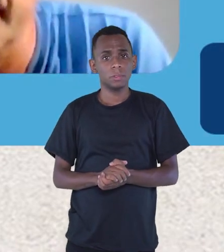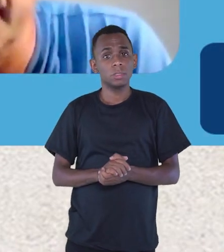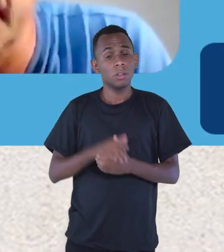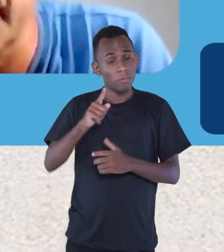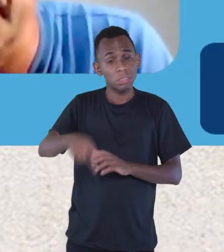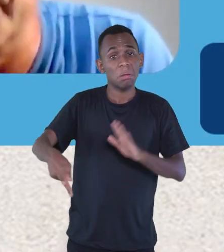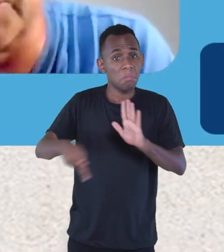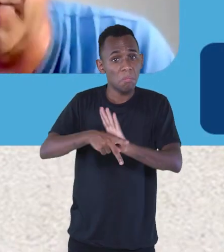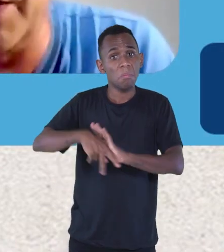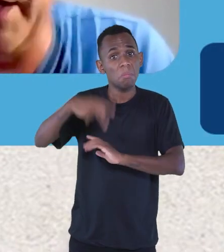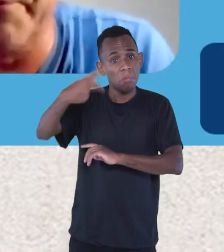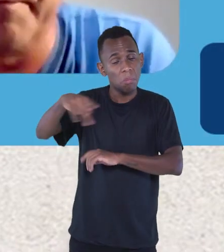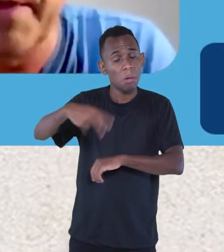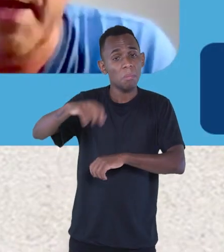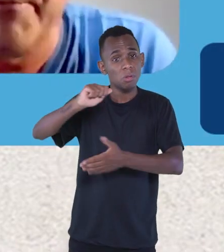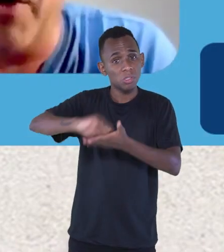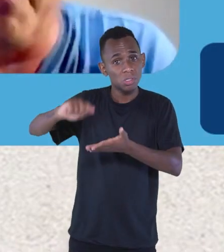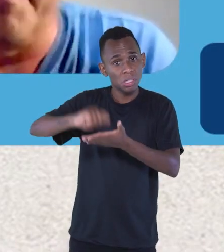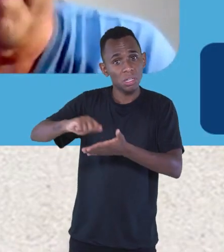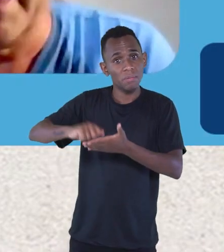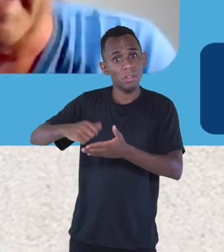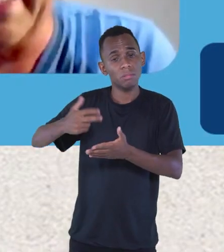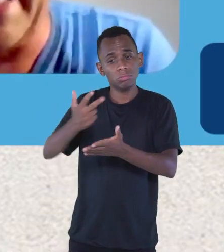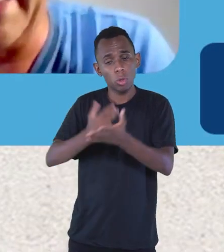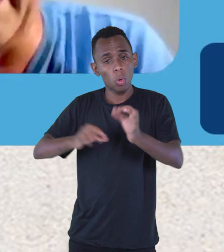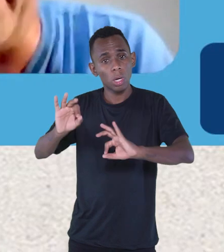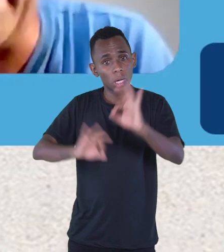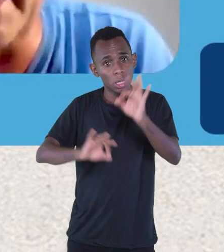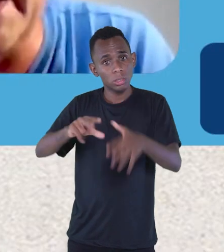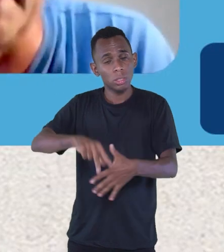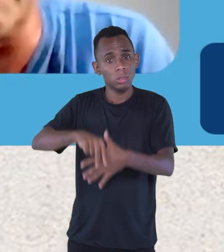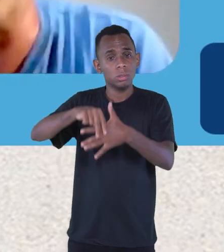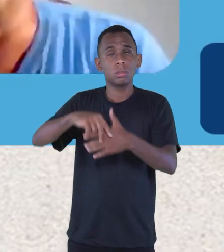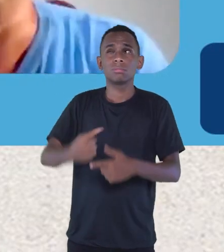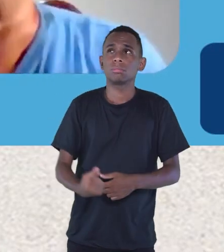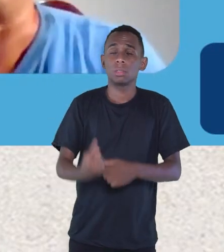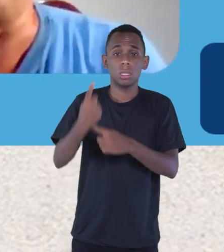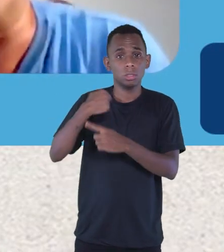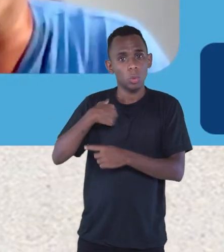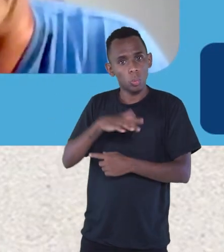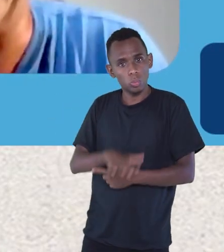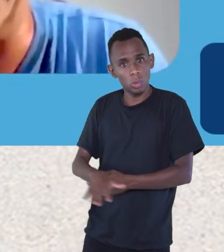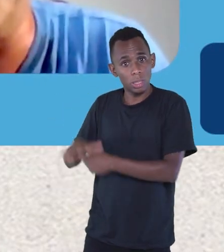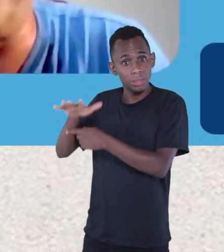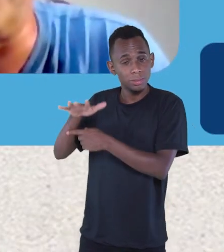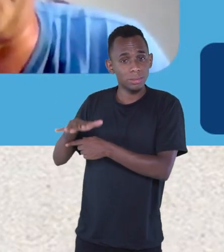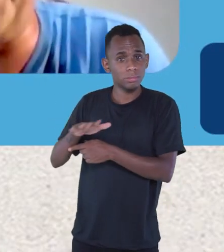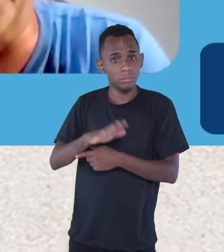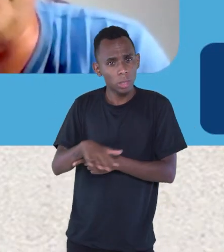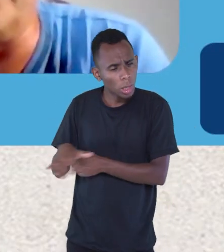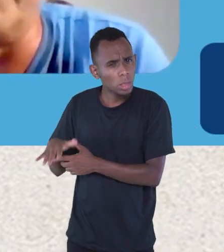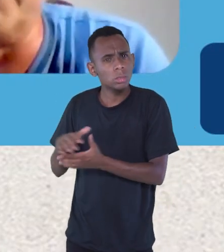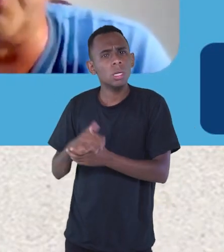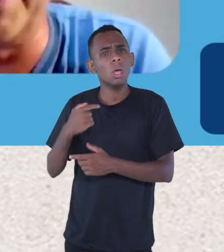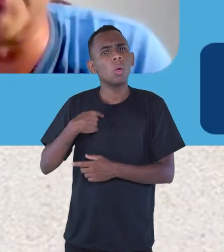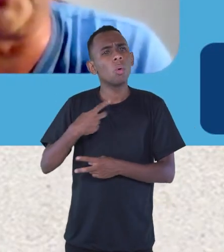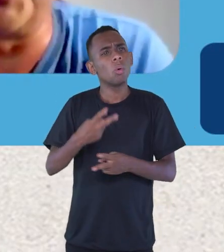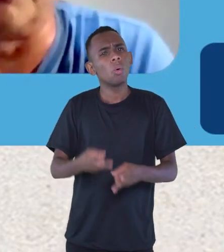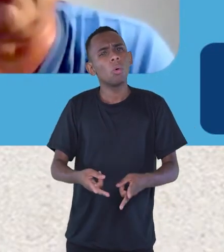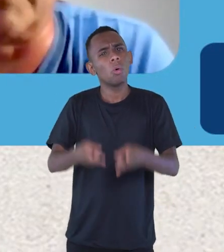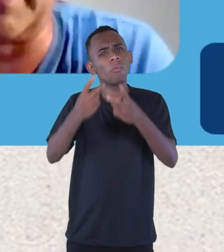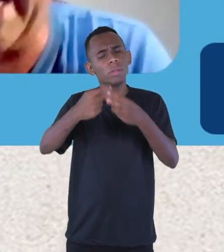autor, né, de Cordel também. De Cordel. Bom, eu era criança quando vi aquele trio